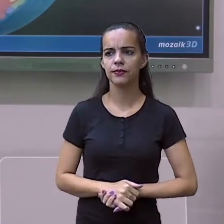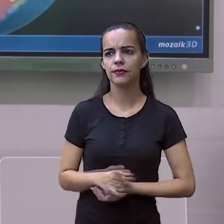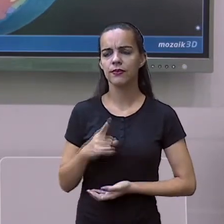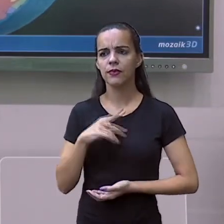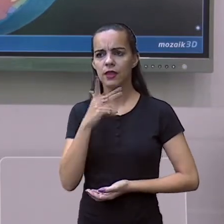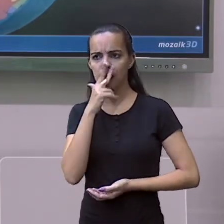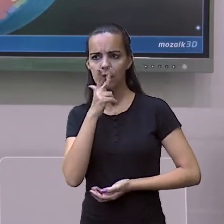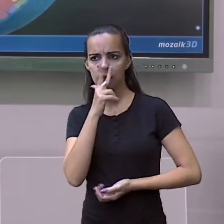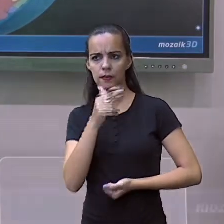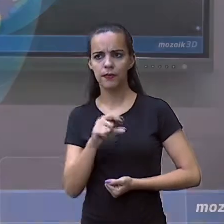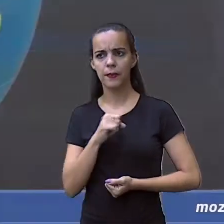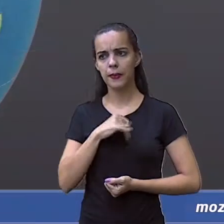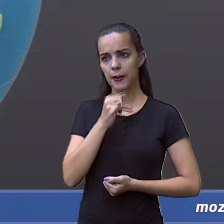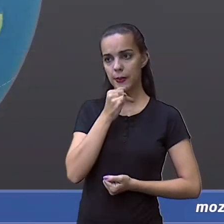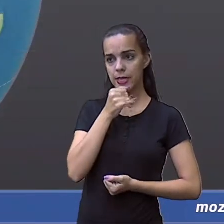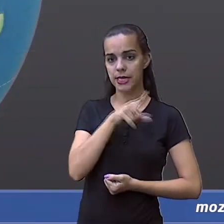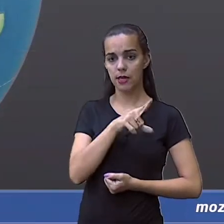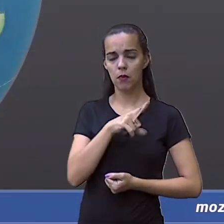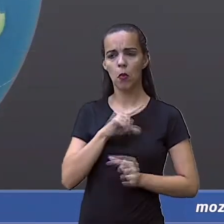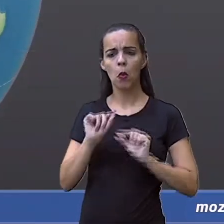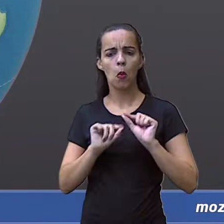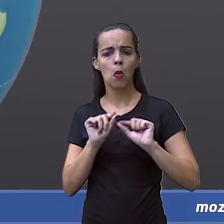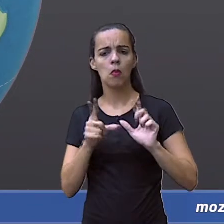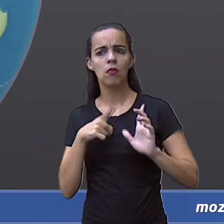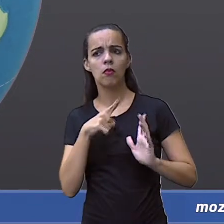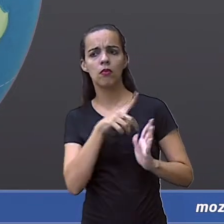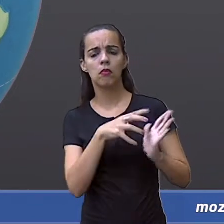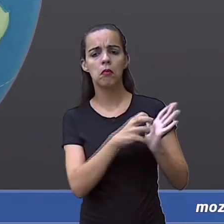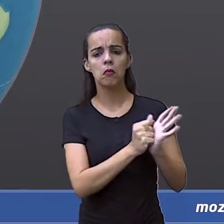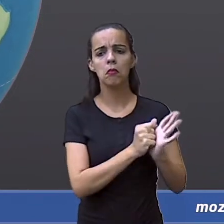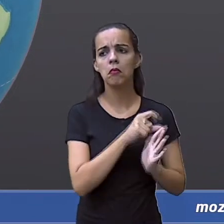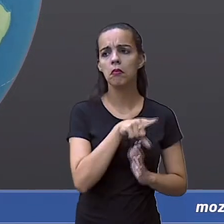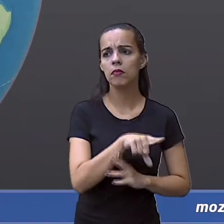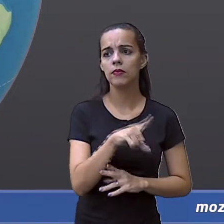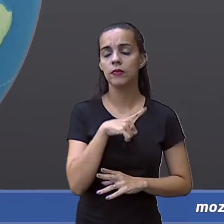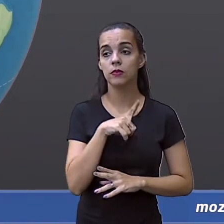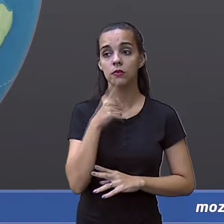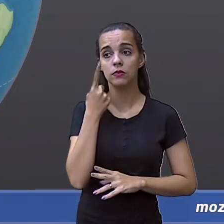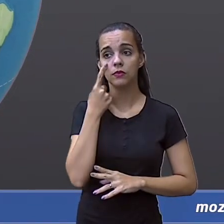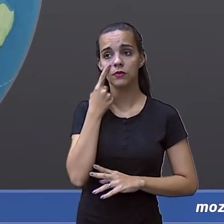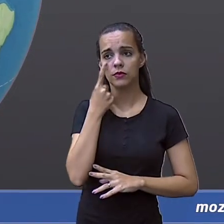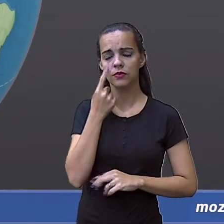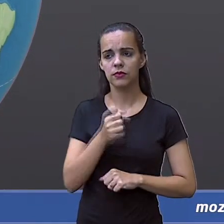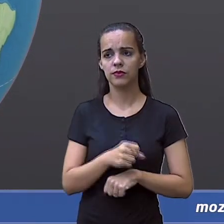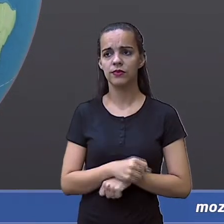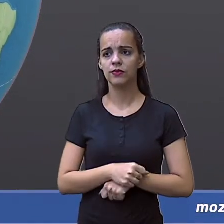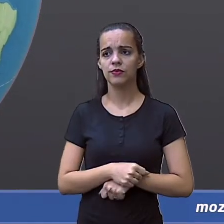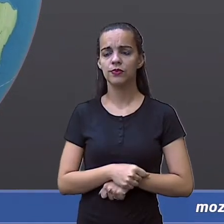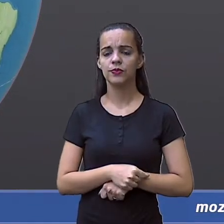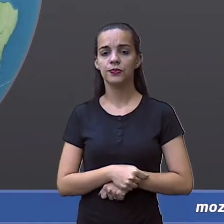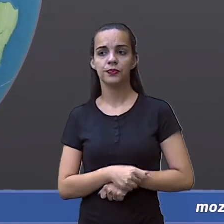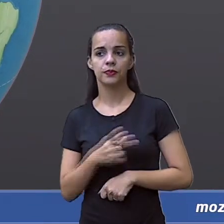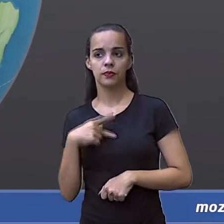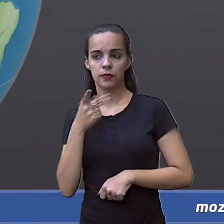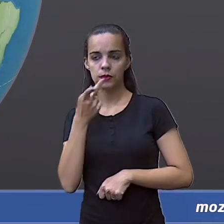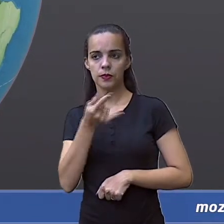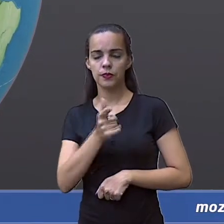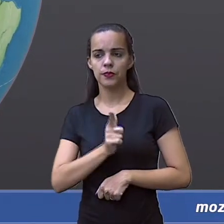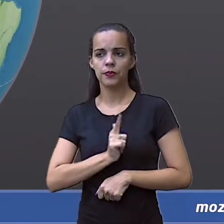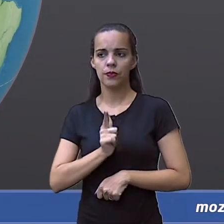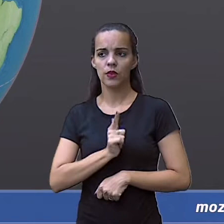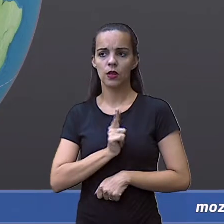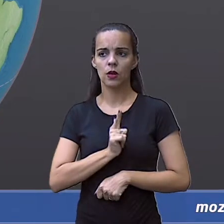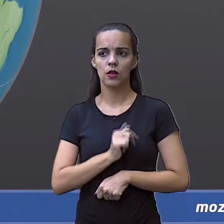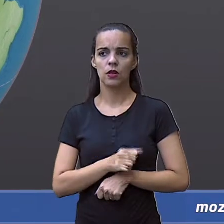O clima que vai predominar. Quando a gente fala do clima que vai predominar, nós vamos ver que